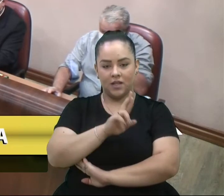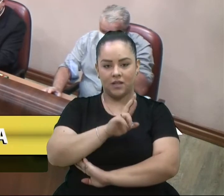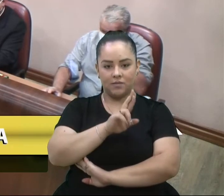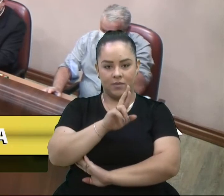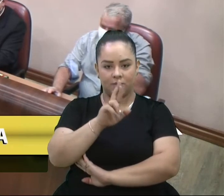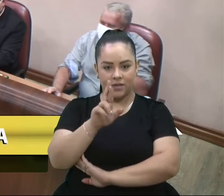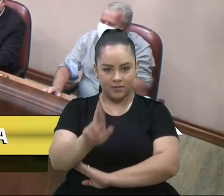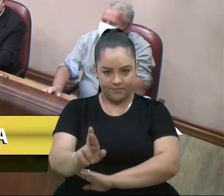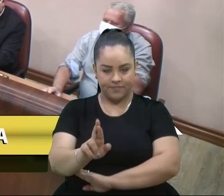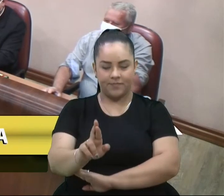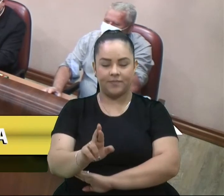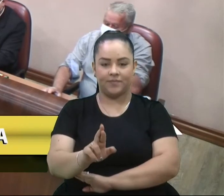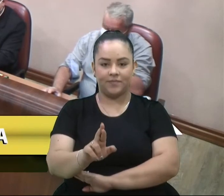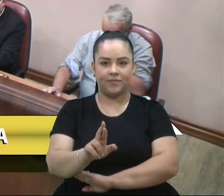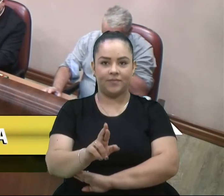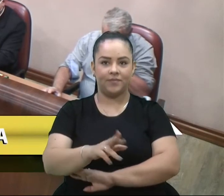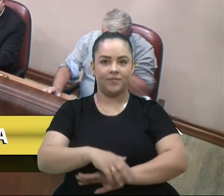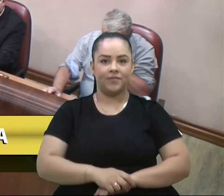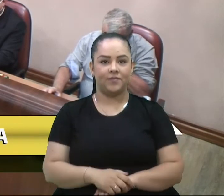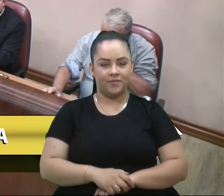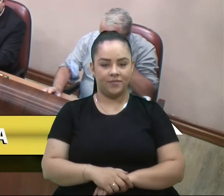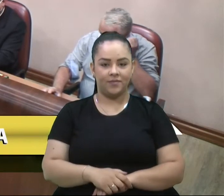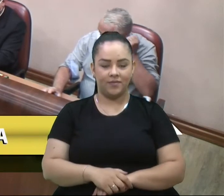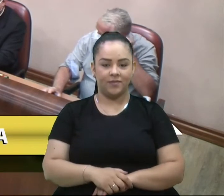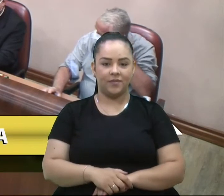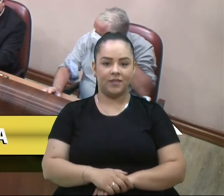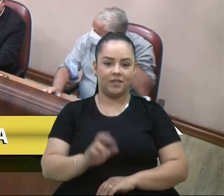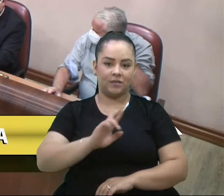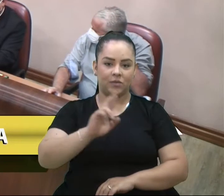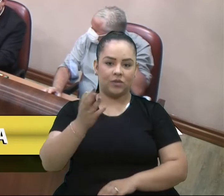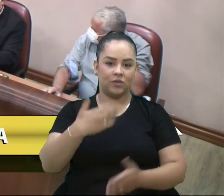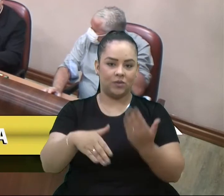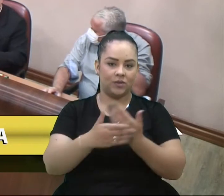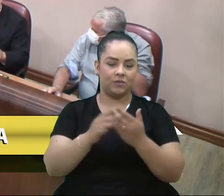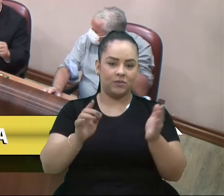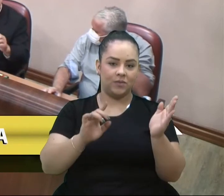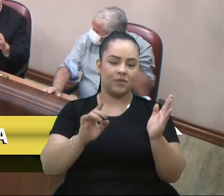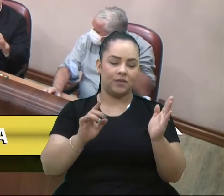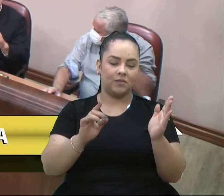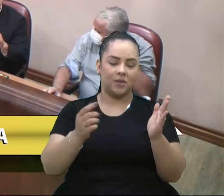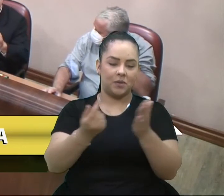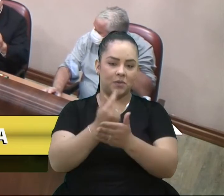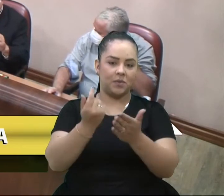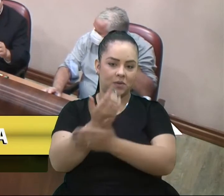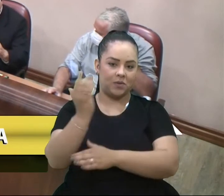nosso representante para responder os questionamentos feitos pelos colegas vereadores.